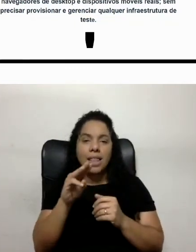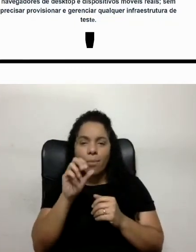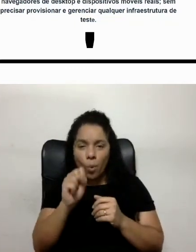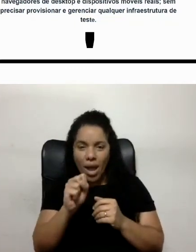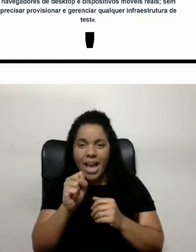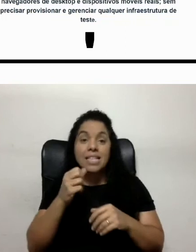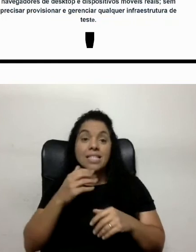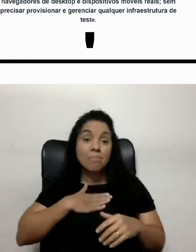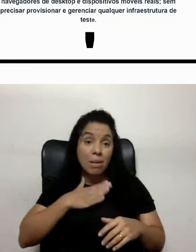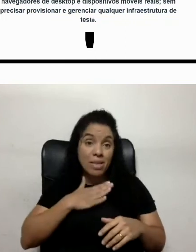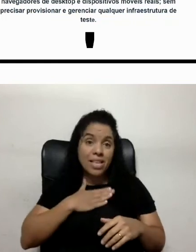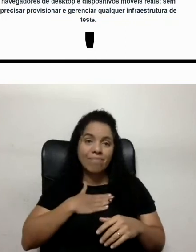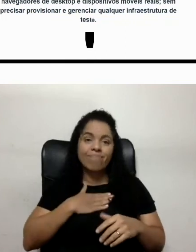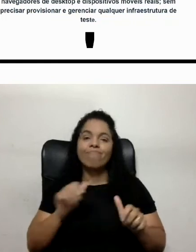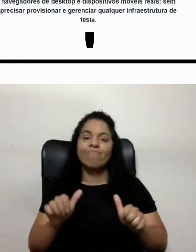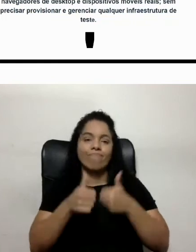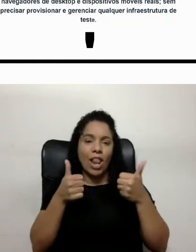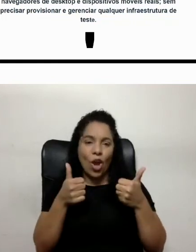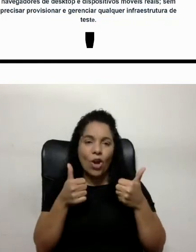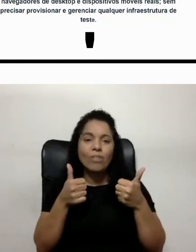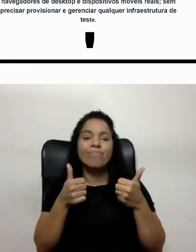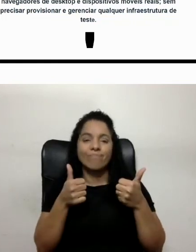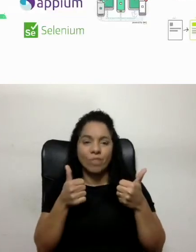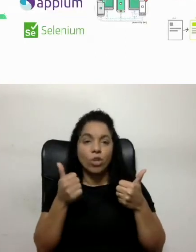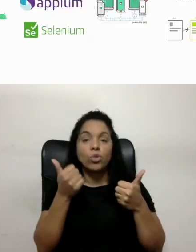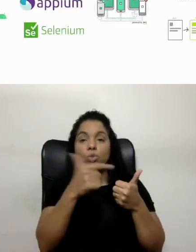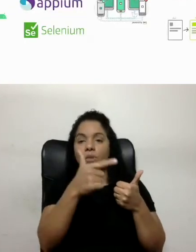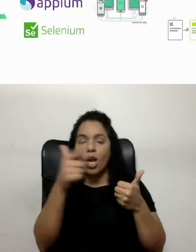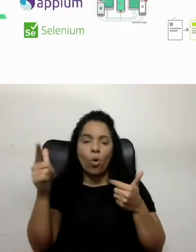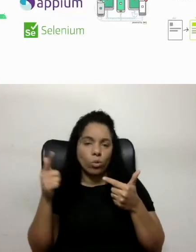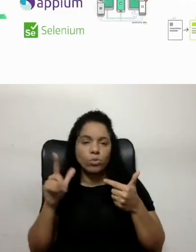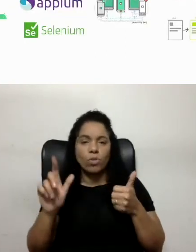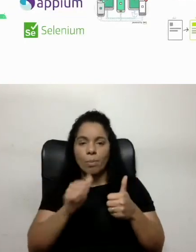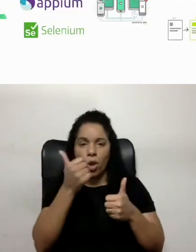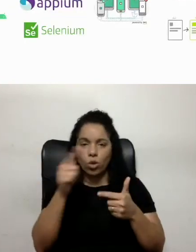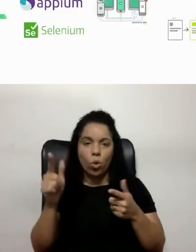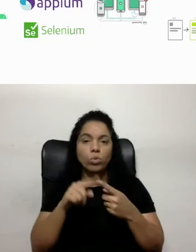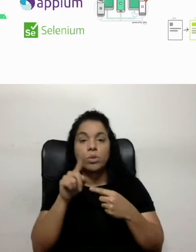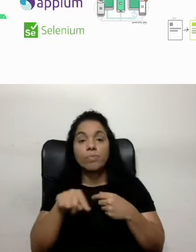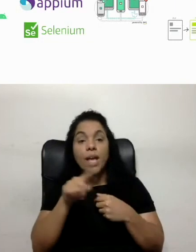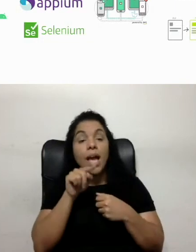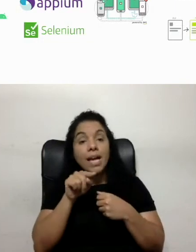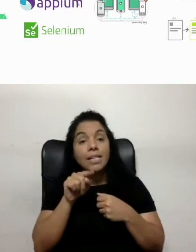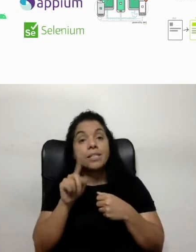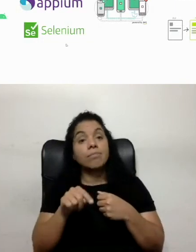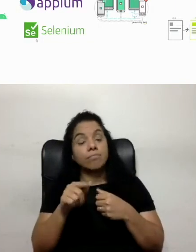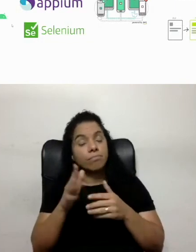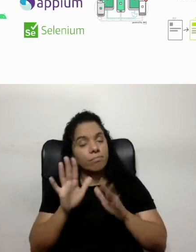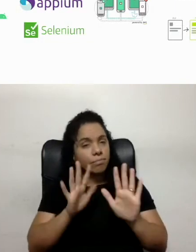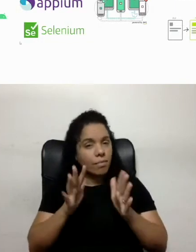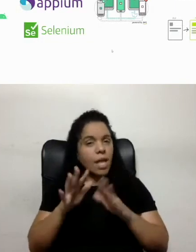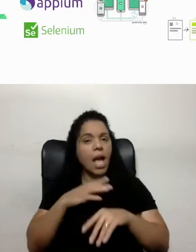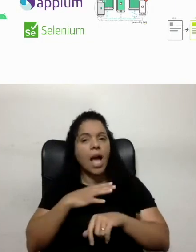caso, ele se tornou bem melhor do que esses outros dispositivos. aqui, mais ou menos, é a arquitetura